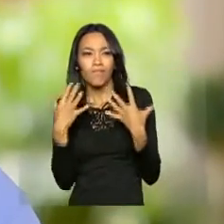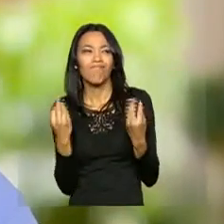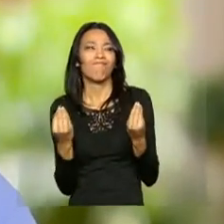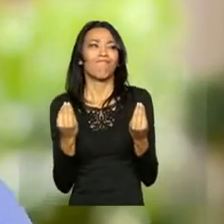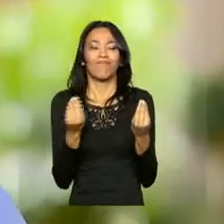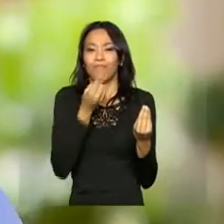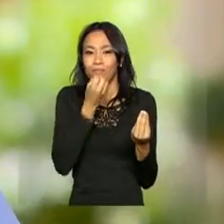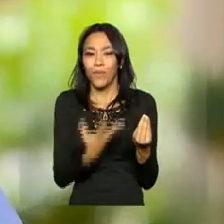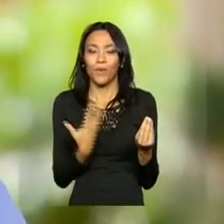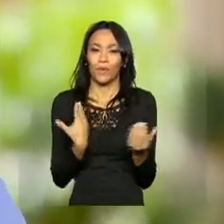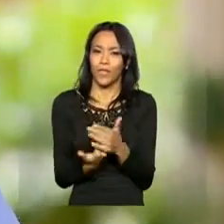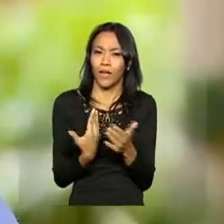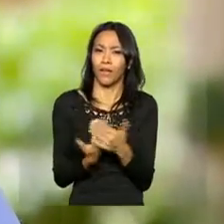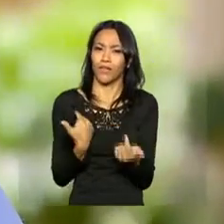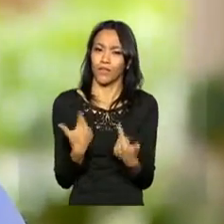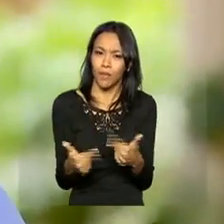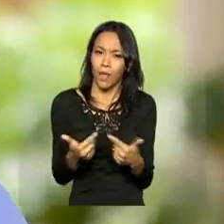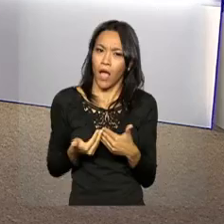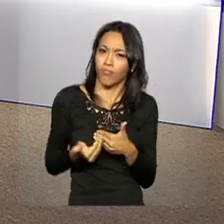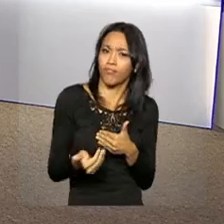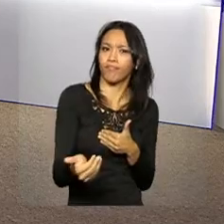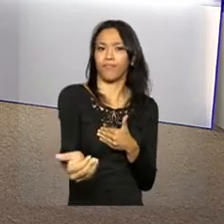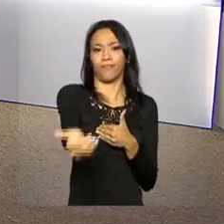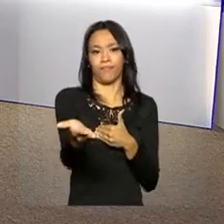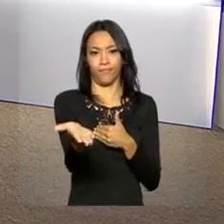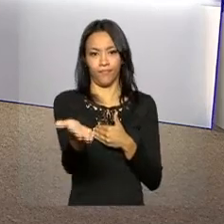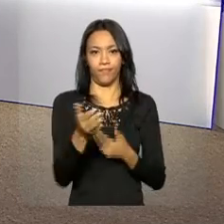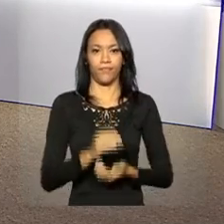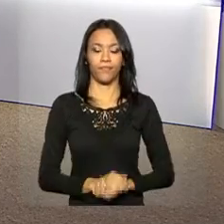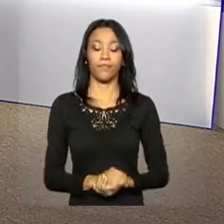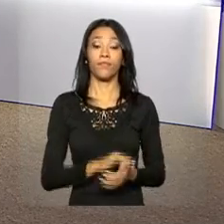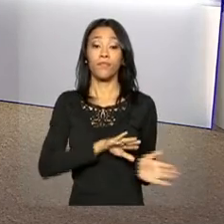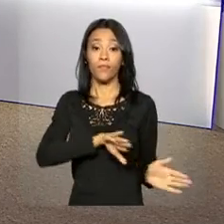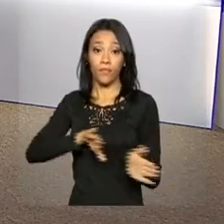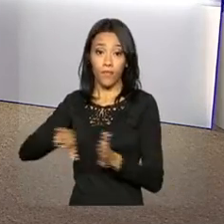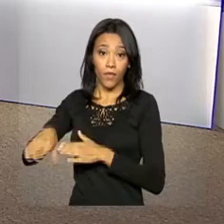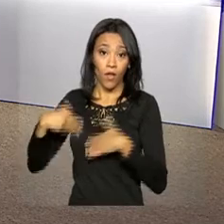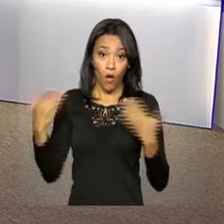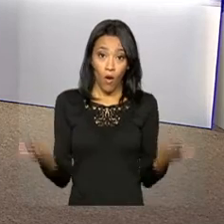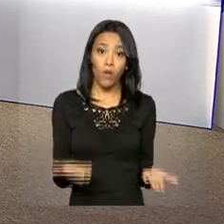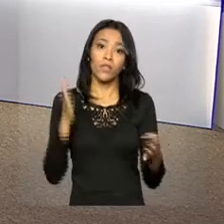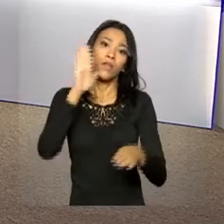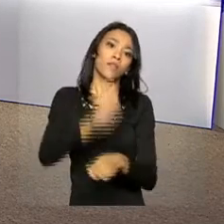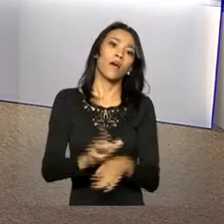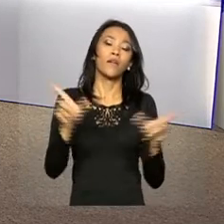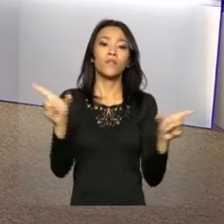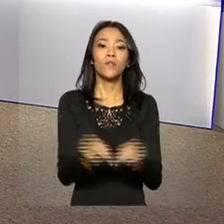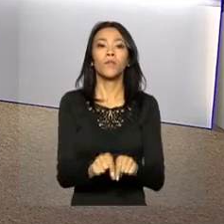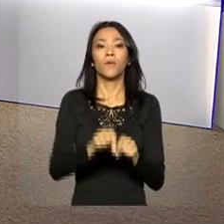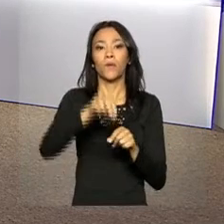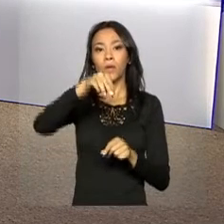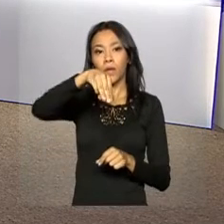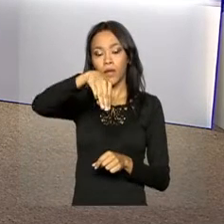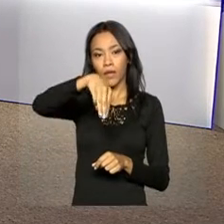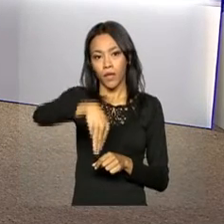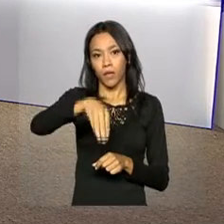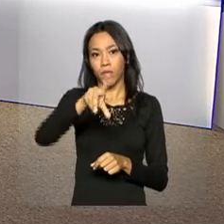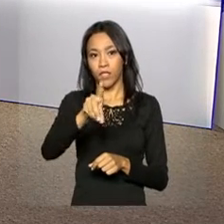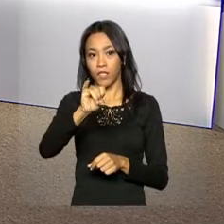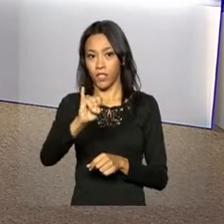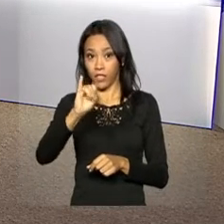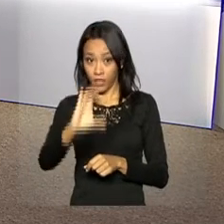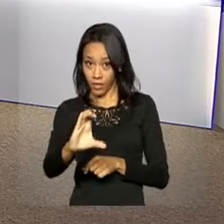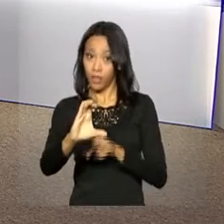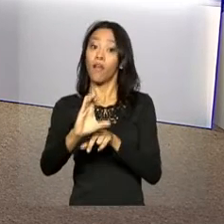elevada, muito do que vai ser, né? Hoje à tarde, Ministério do Desenvolvimento, Indústria e Comércio Exterior vai